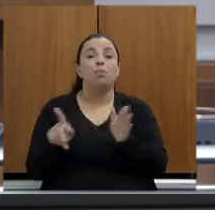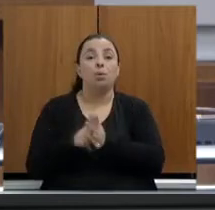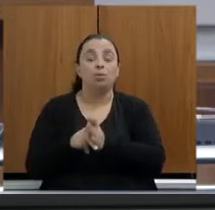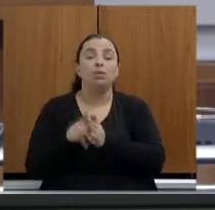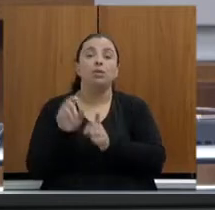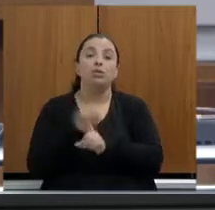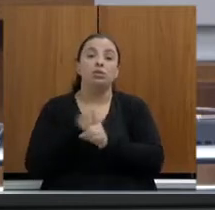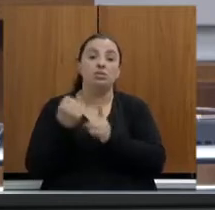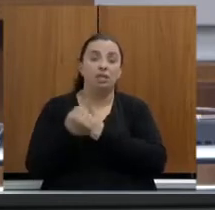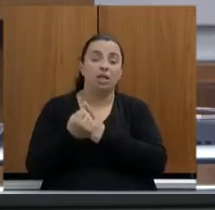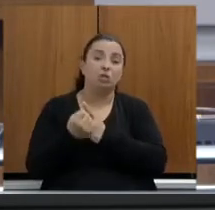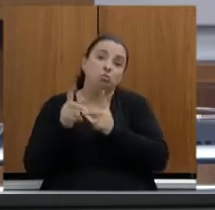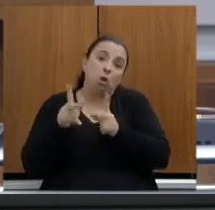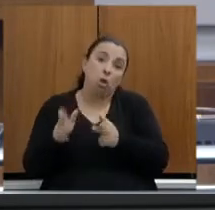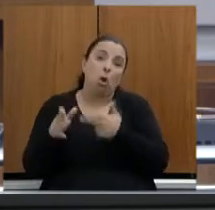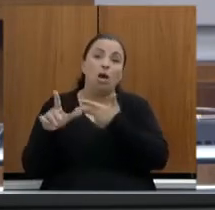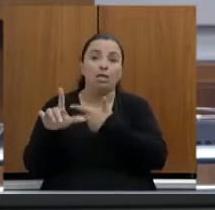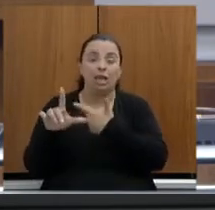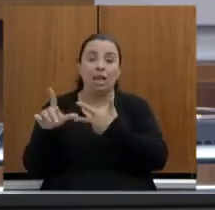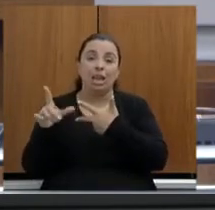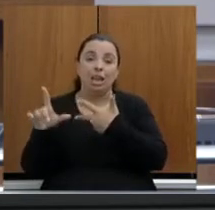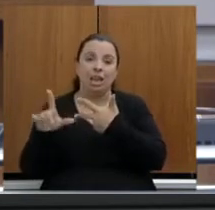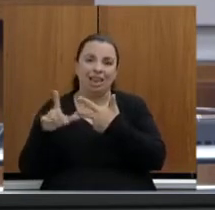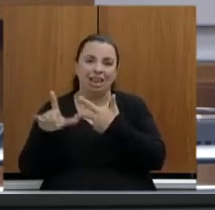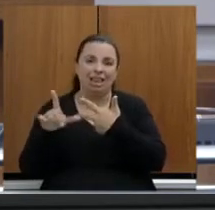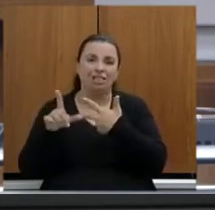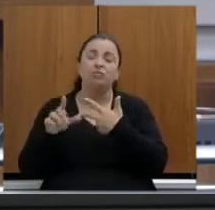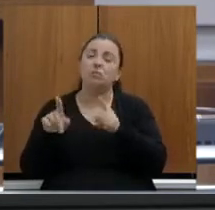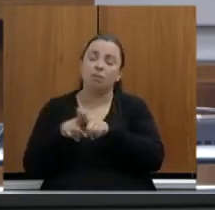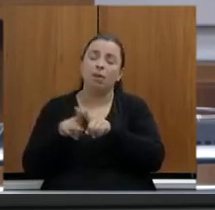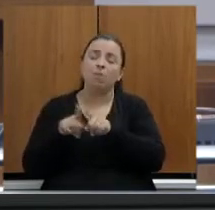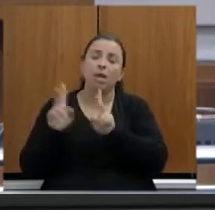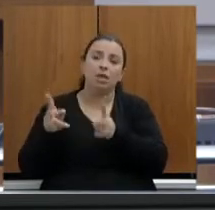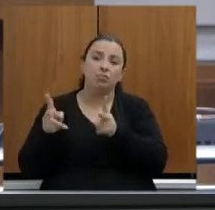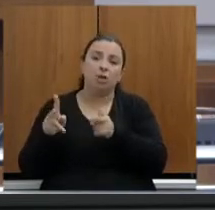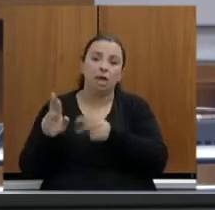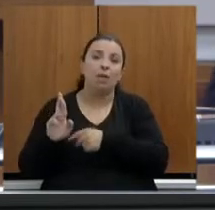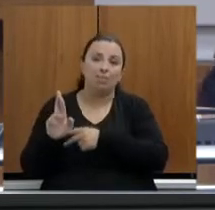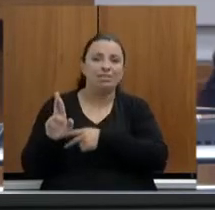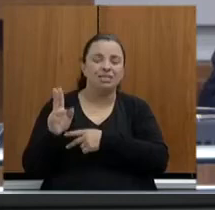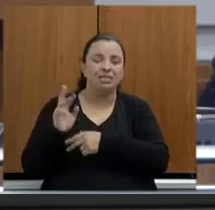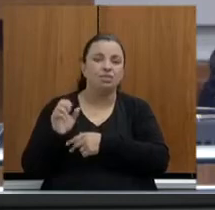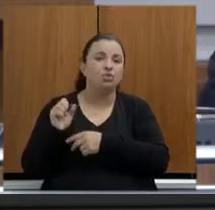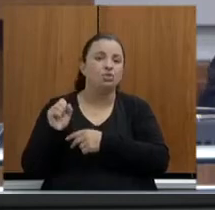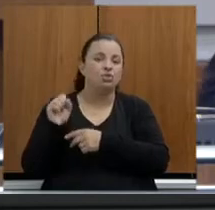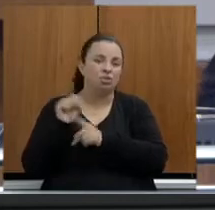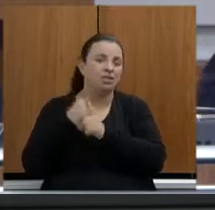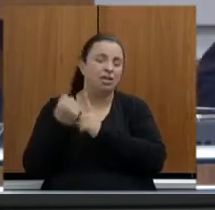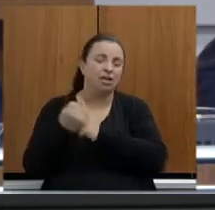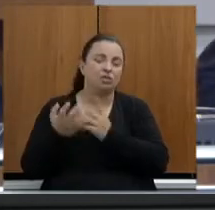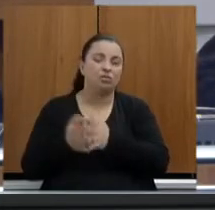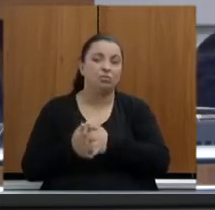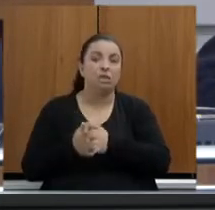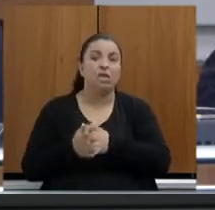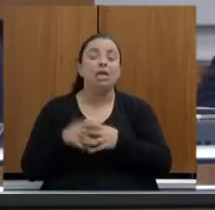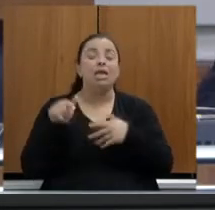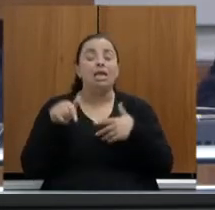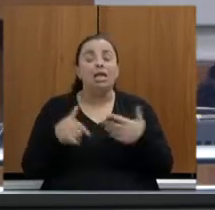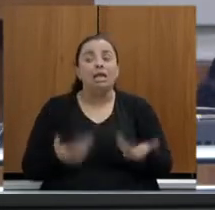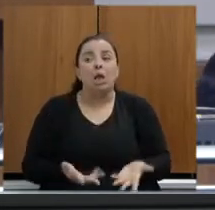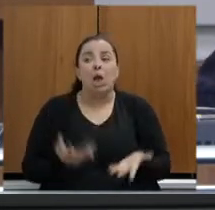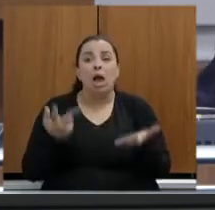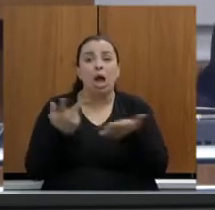a sociedade mineira, representada pelo executivo, sofreu prejuízos que vão além